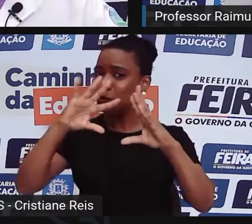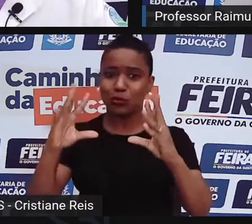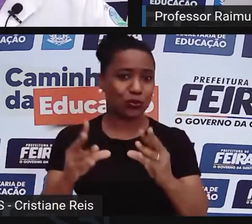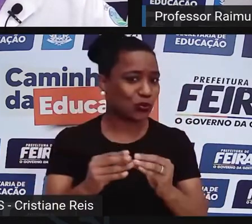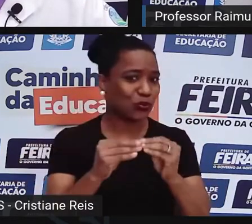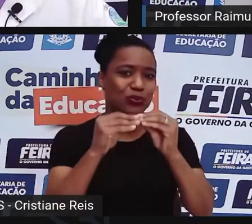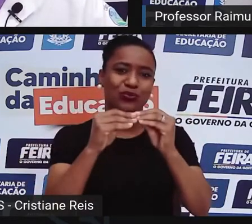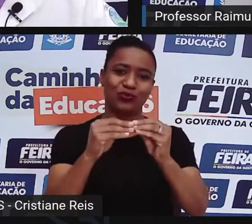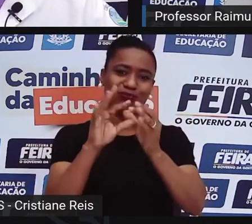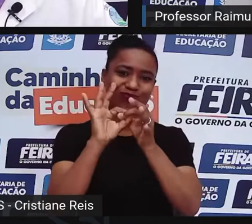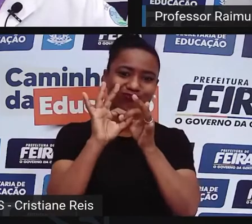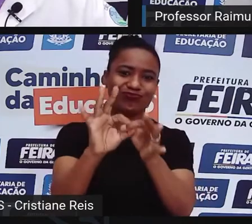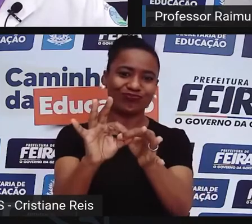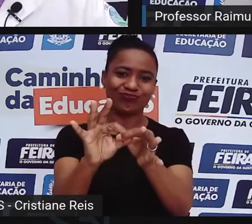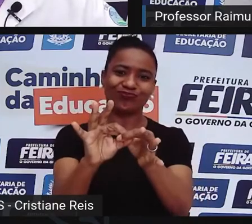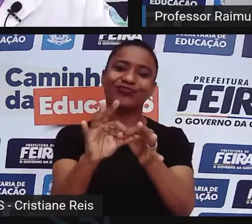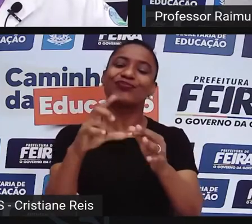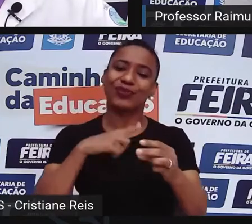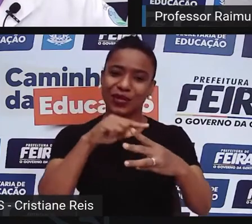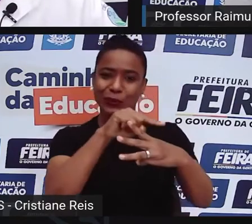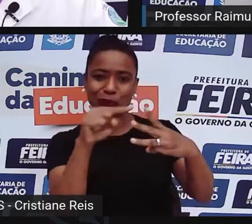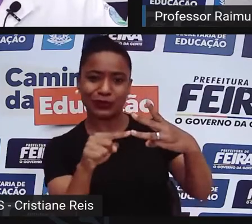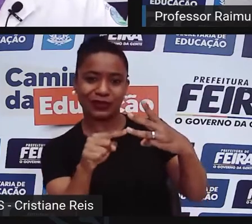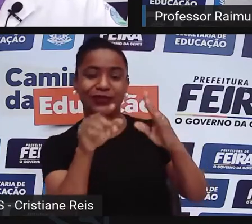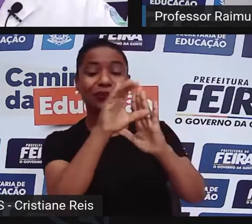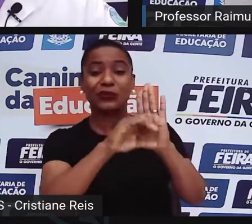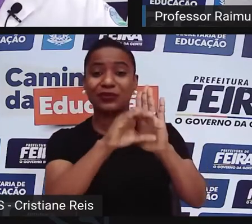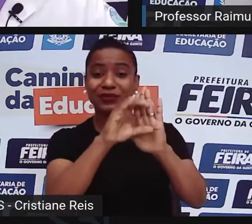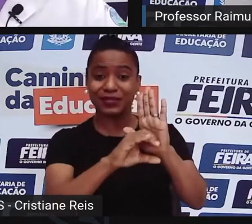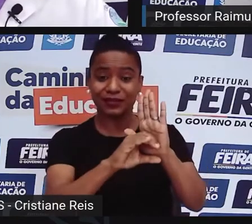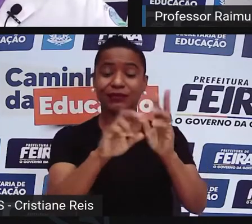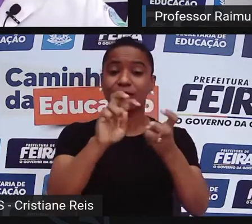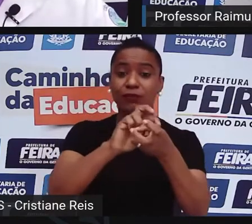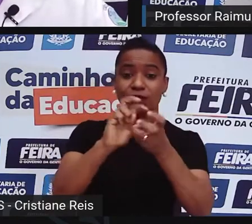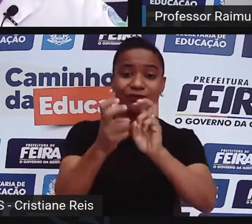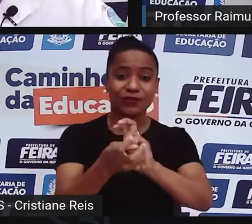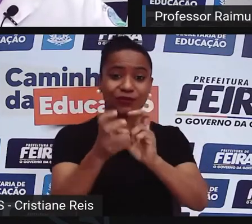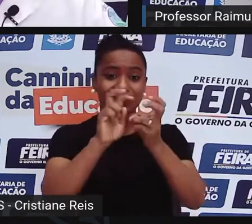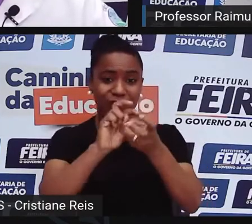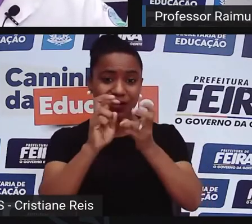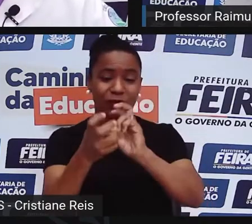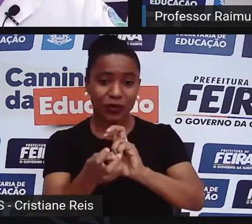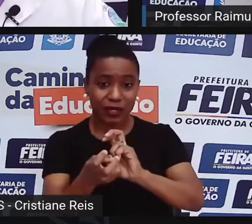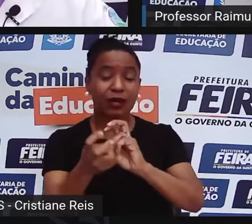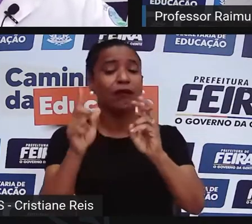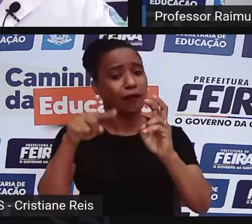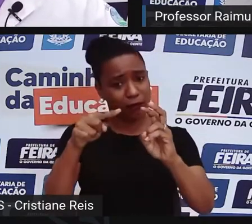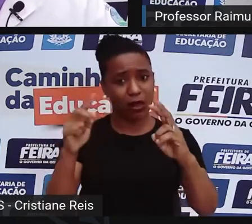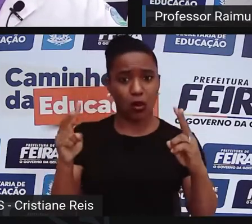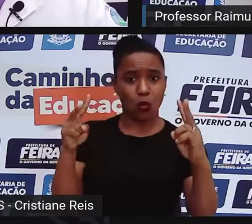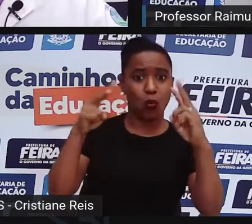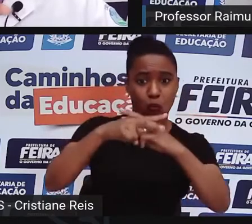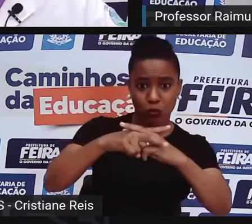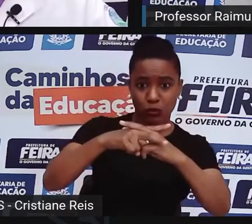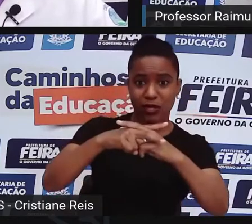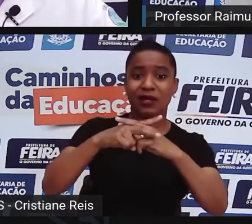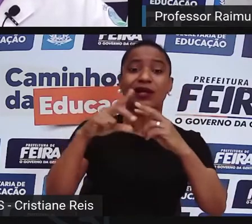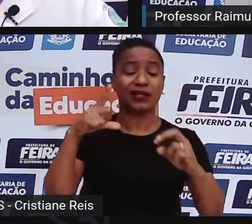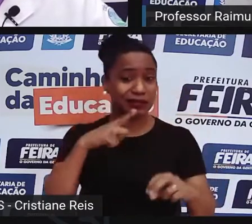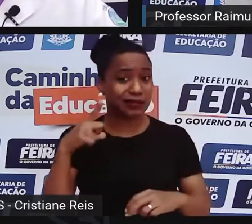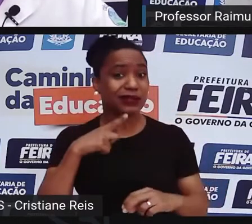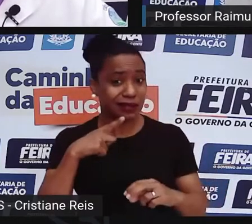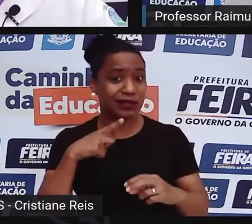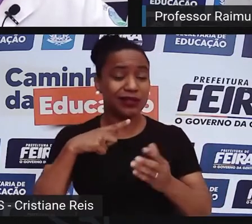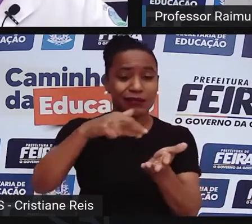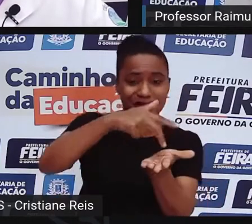em conjunto, porque a capoeira se define como uma luta, mas é disfarçada com a